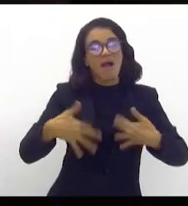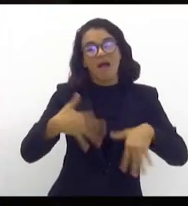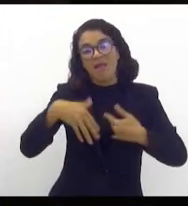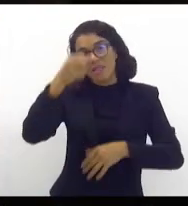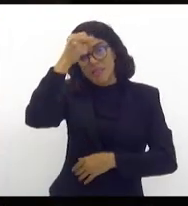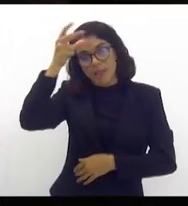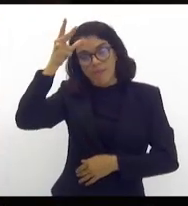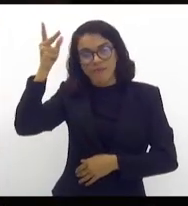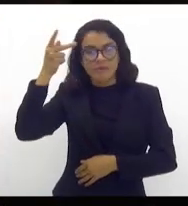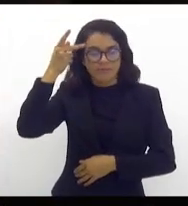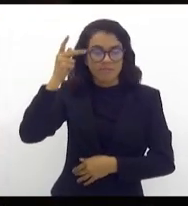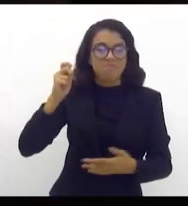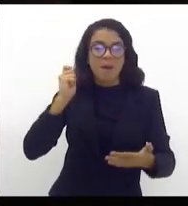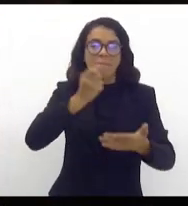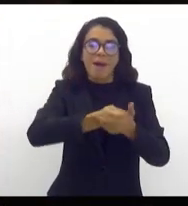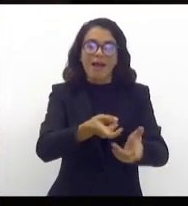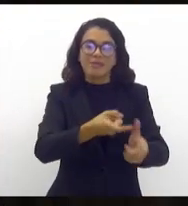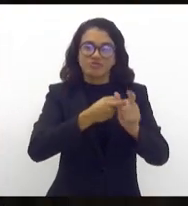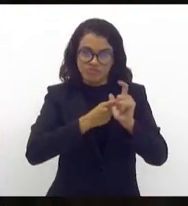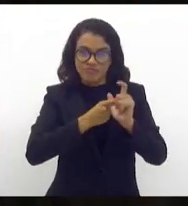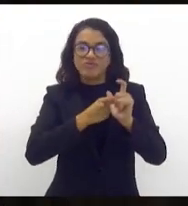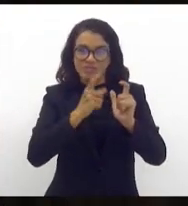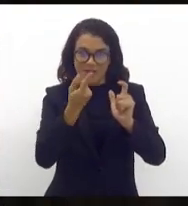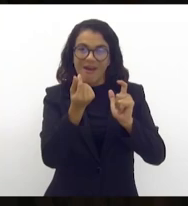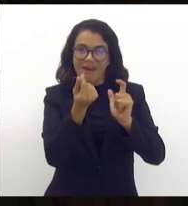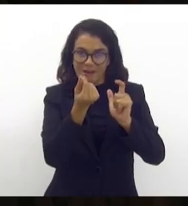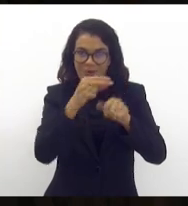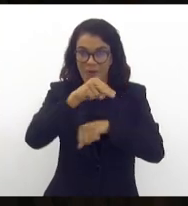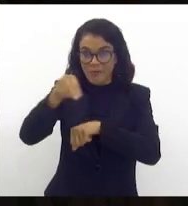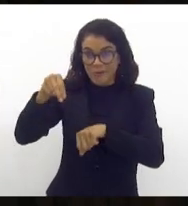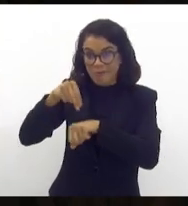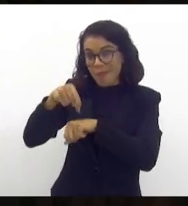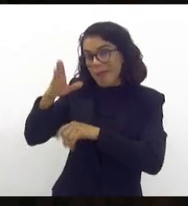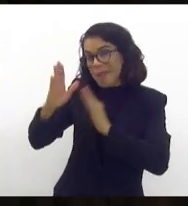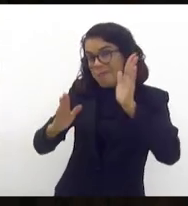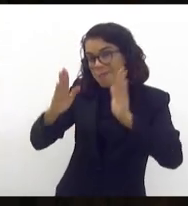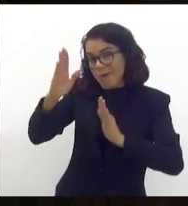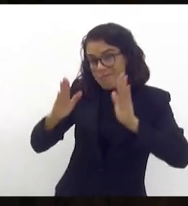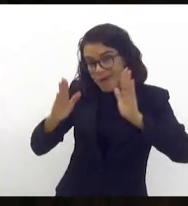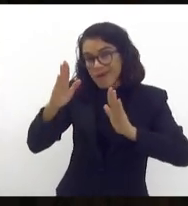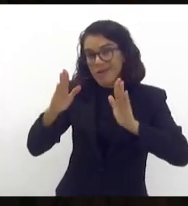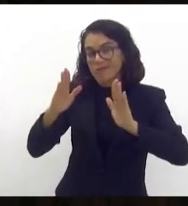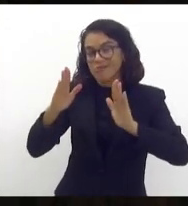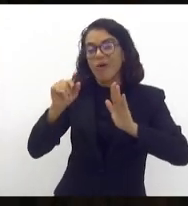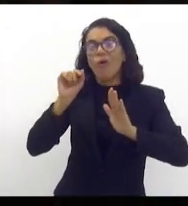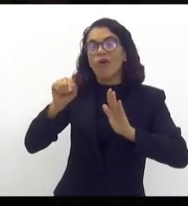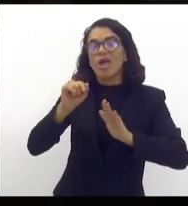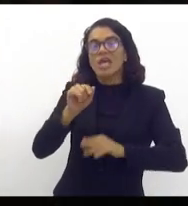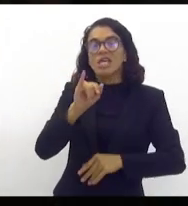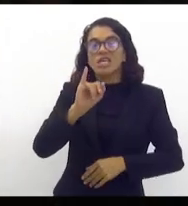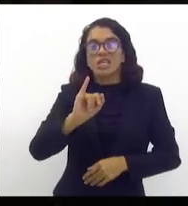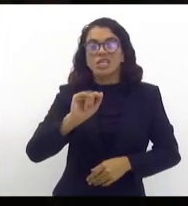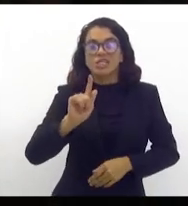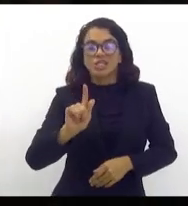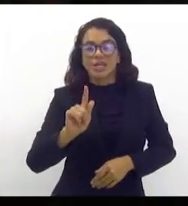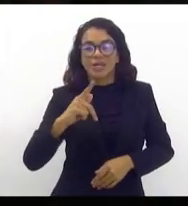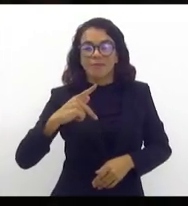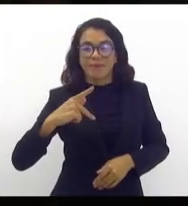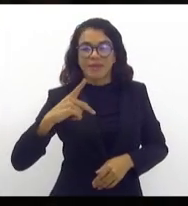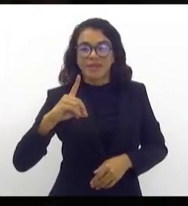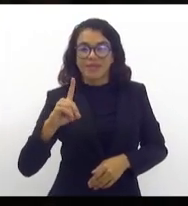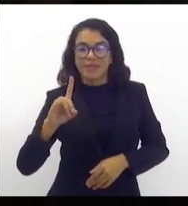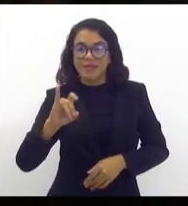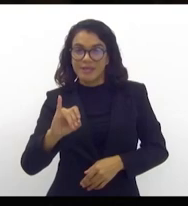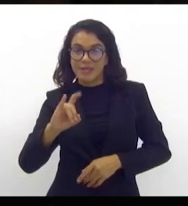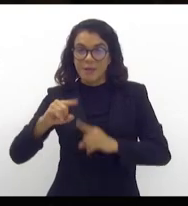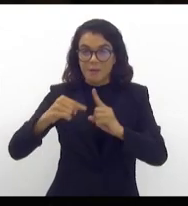o serviço da dívida. Porque naquele momento histórico era IGPDI mais